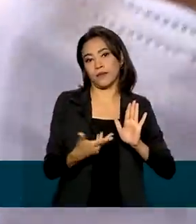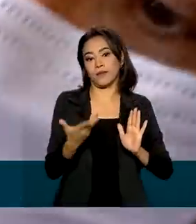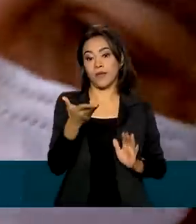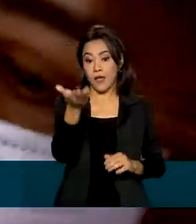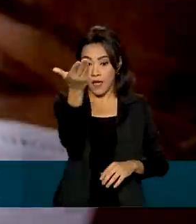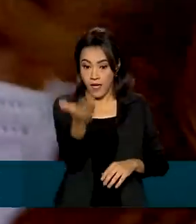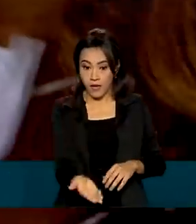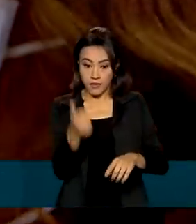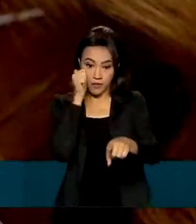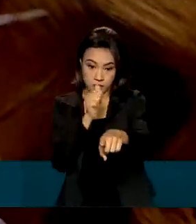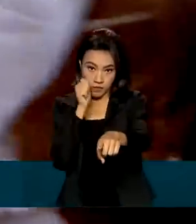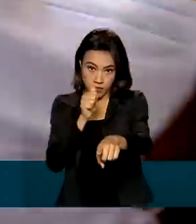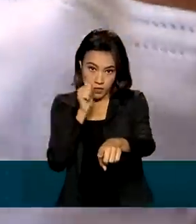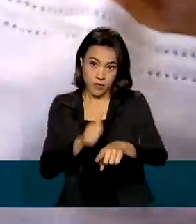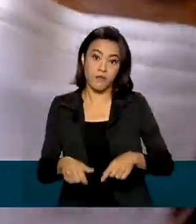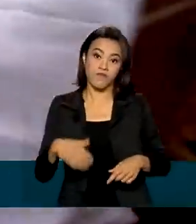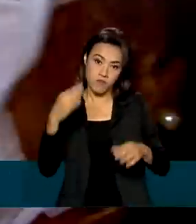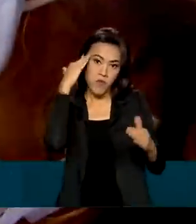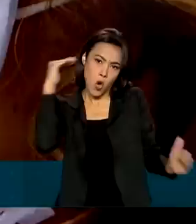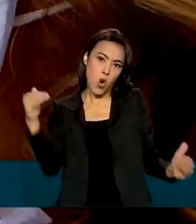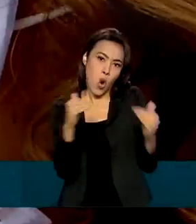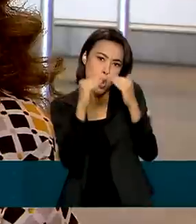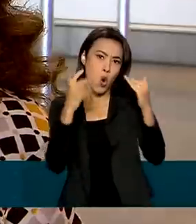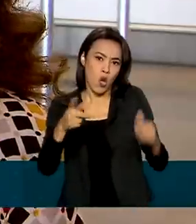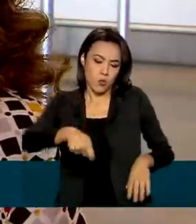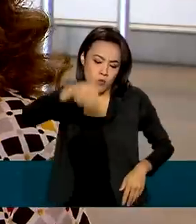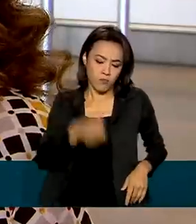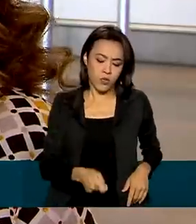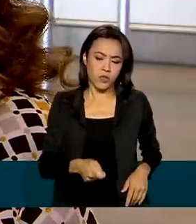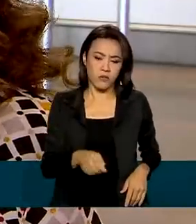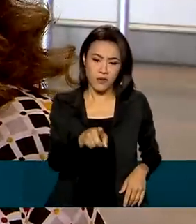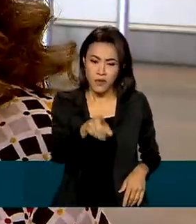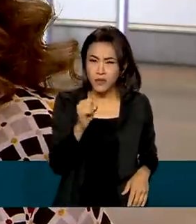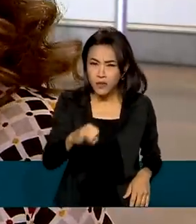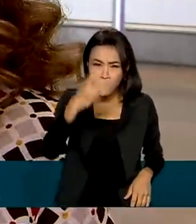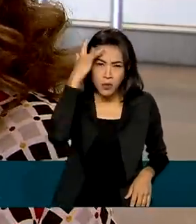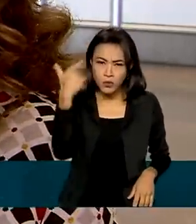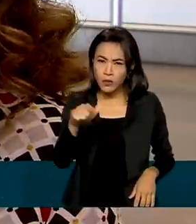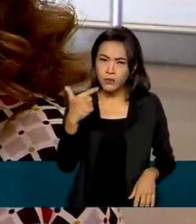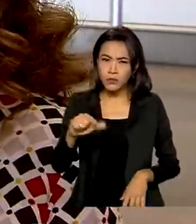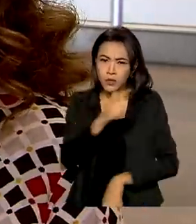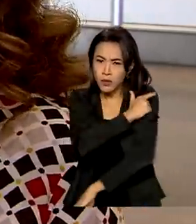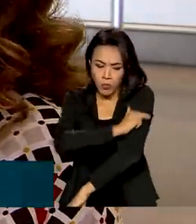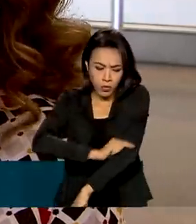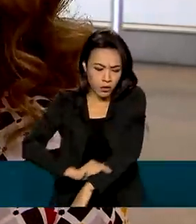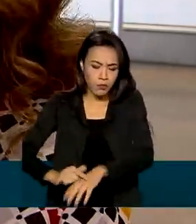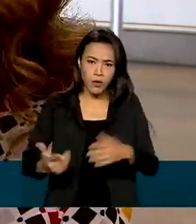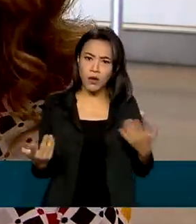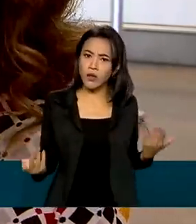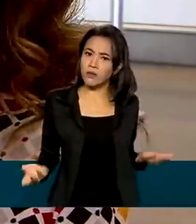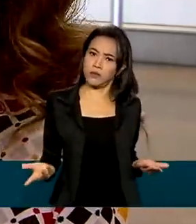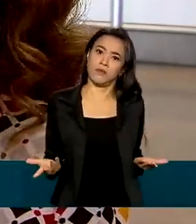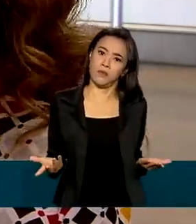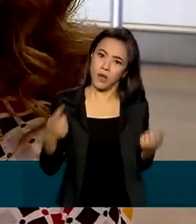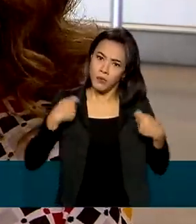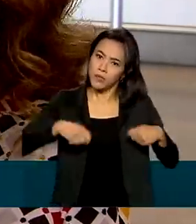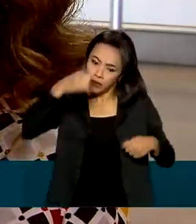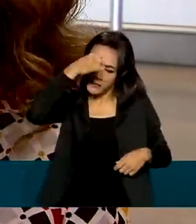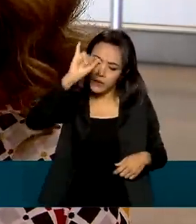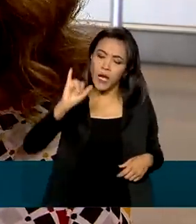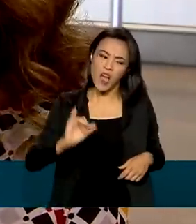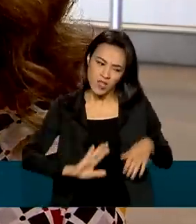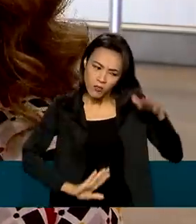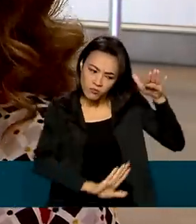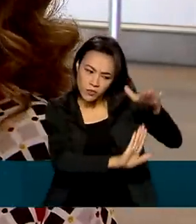funcionária pública concorda com a punição. Se a pessoa não consegue se comportar em sociedade, ela tem que evitar, ela tem que ficar um